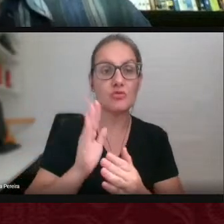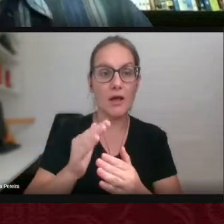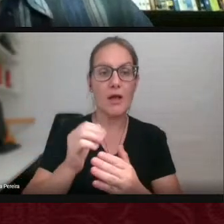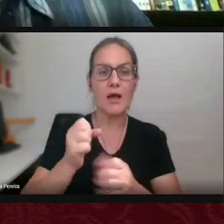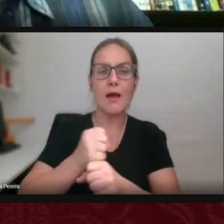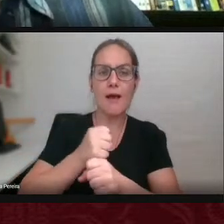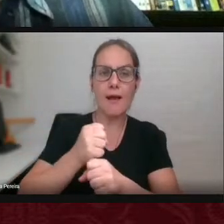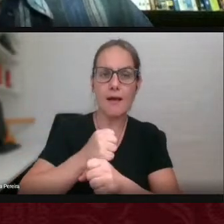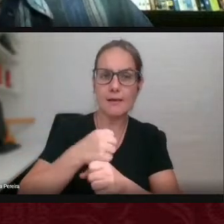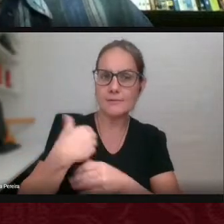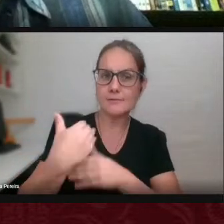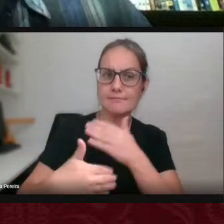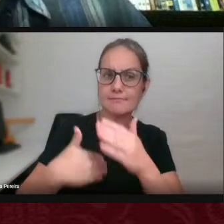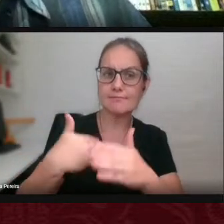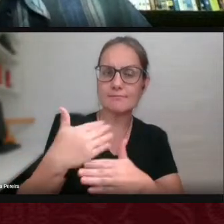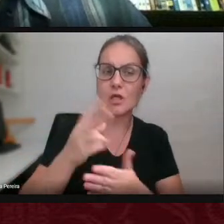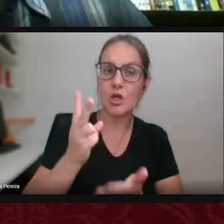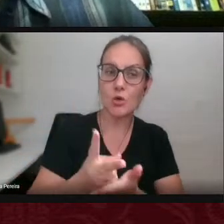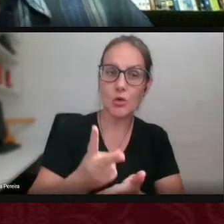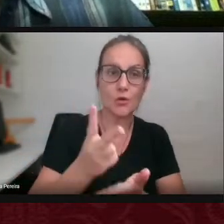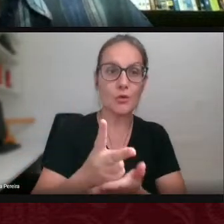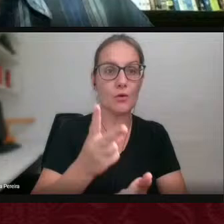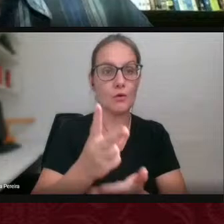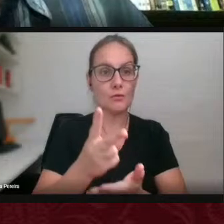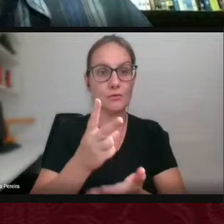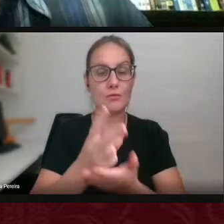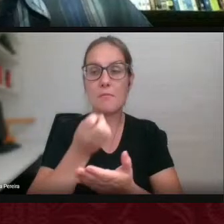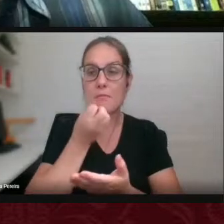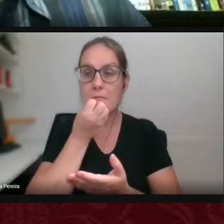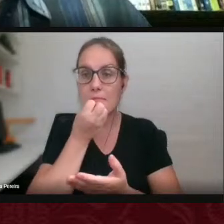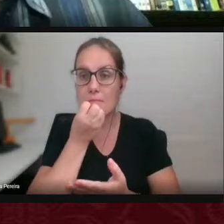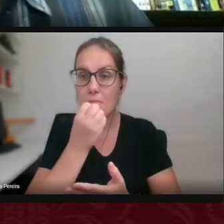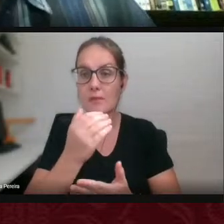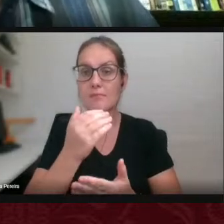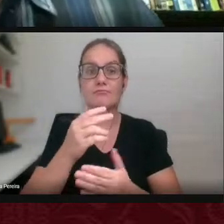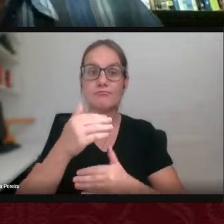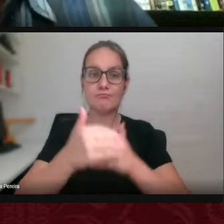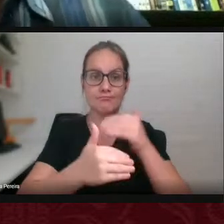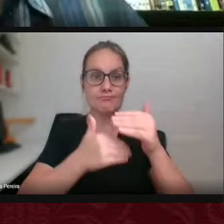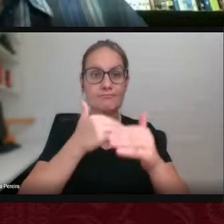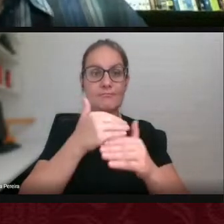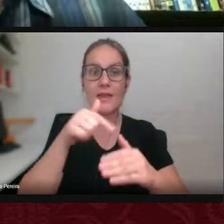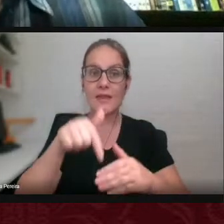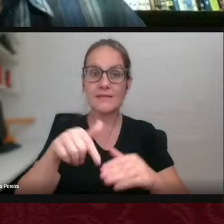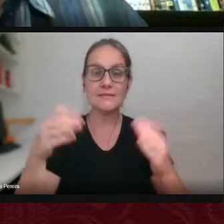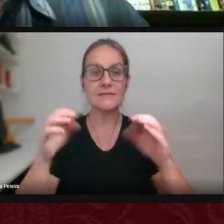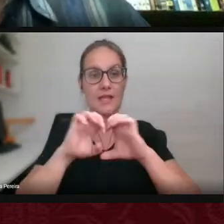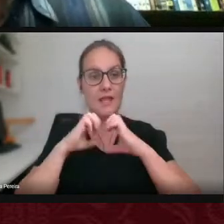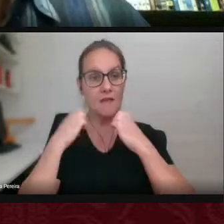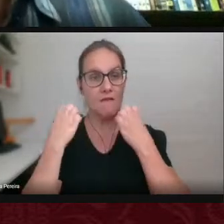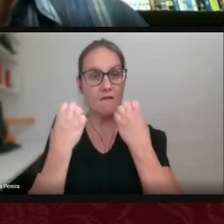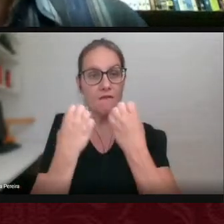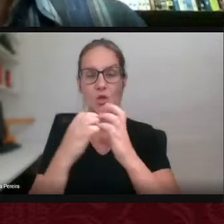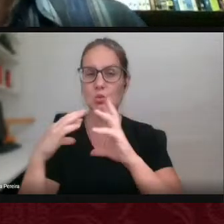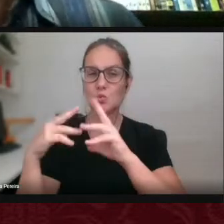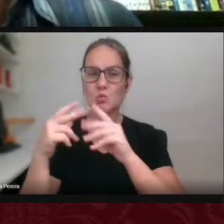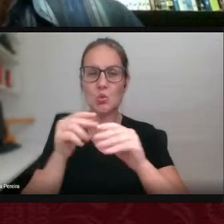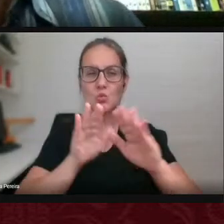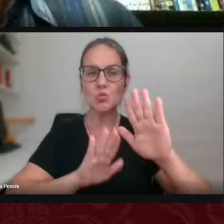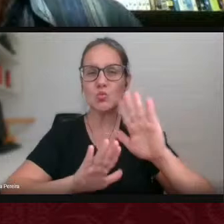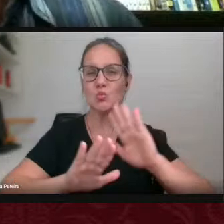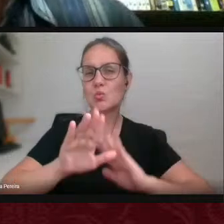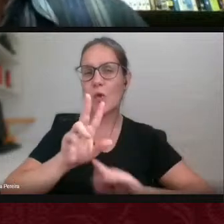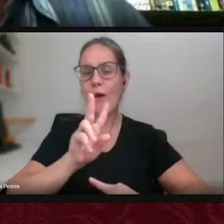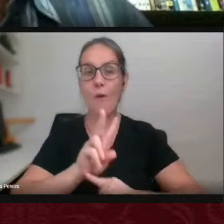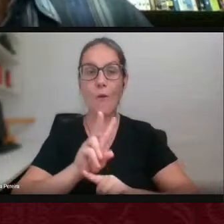anos e que continua sendo bem conduzido. Esse próprio evento de hoje, com todo o cuidado que ele está sendo de